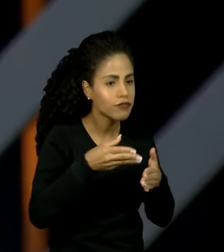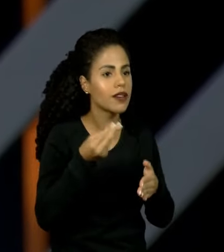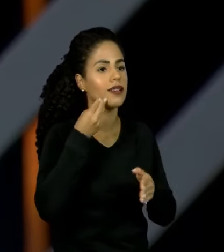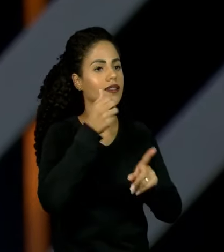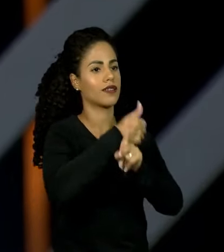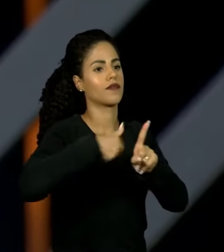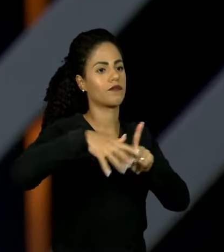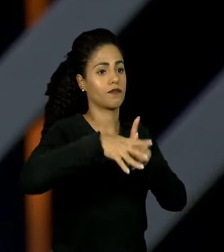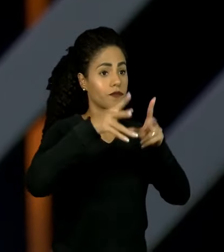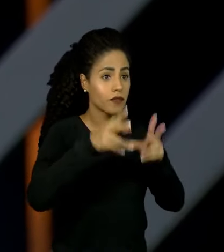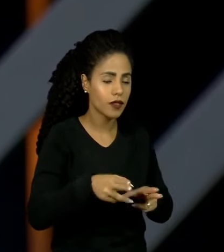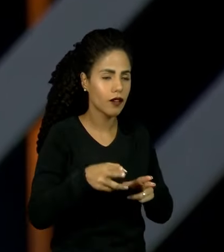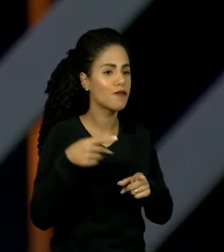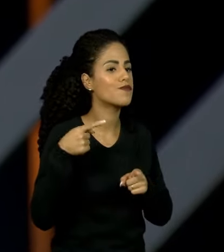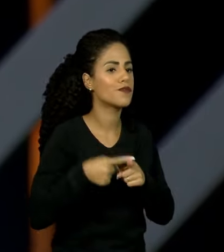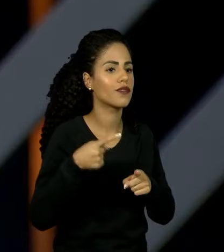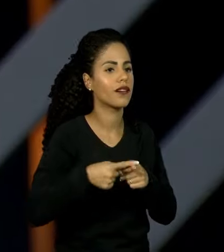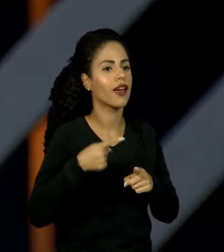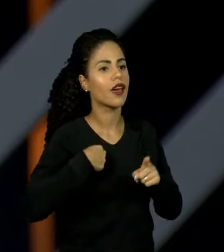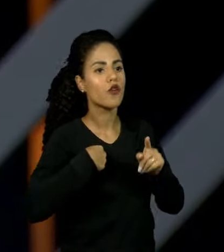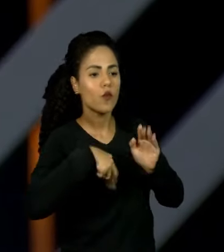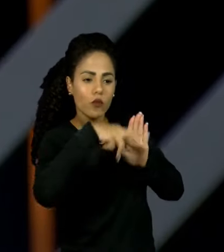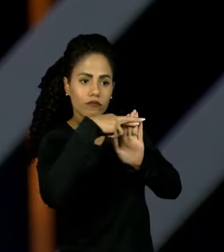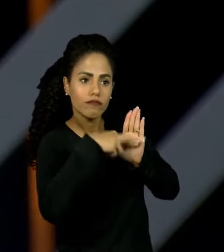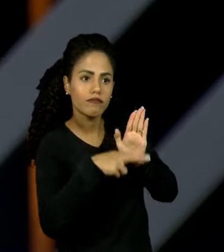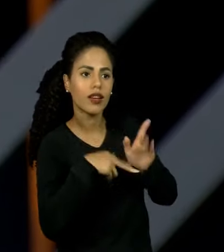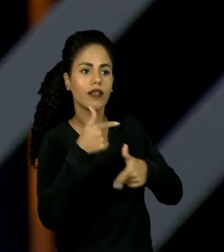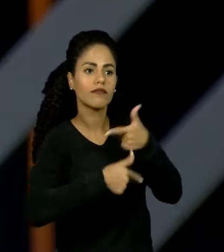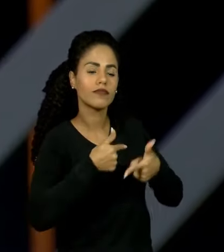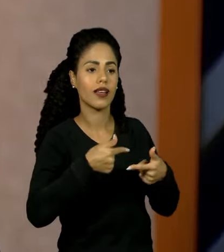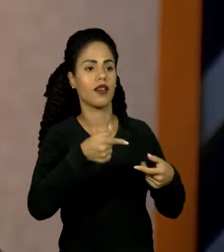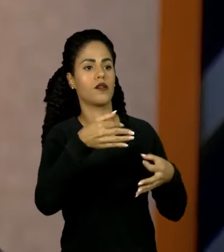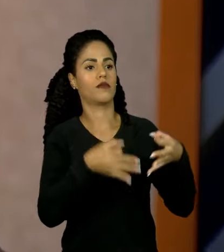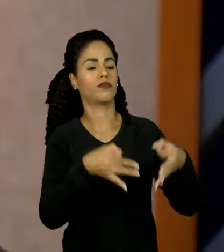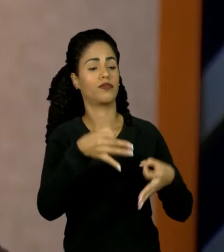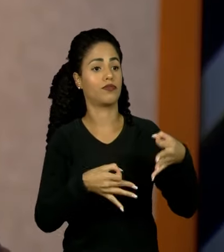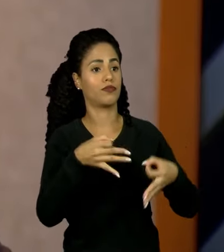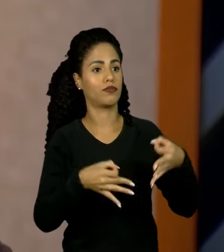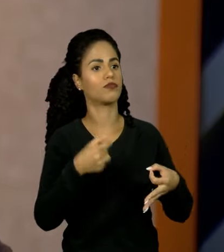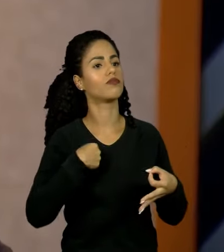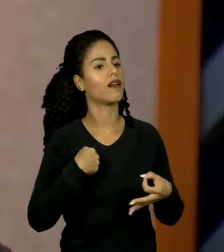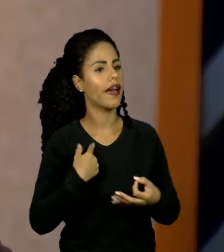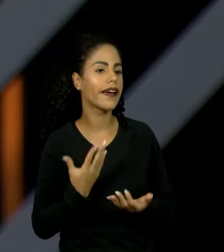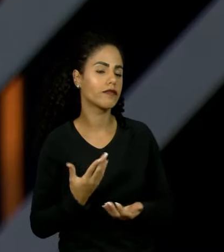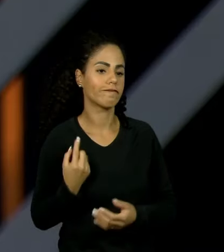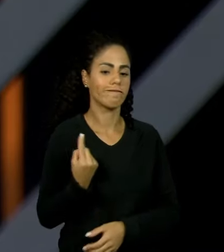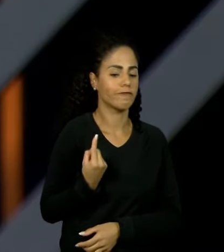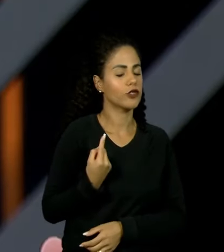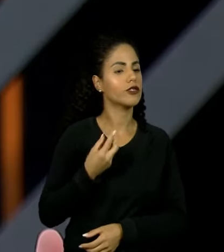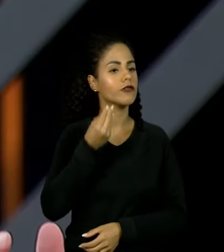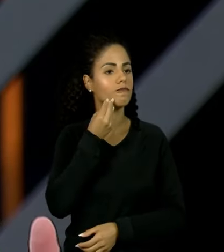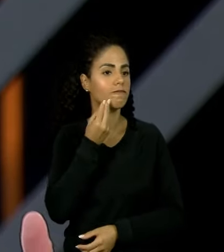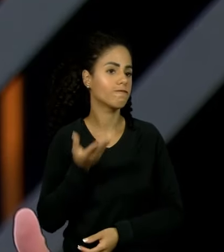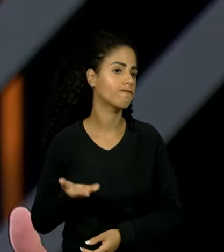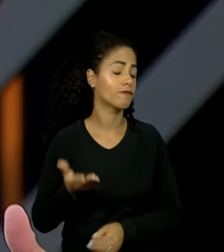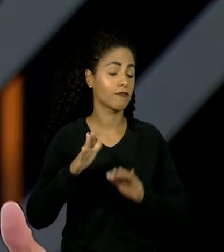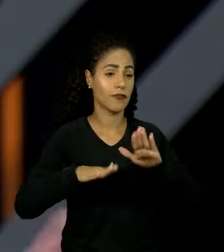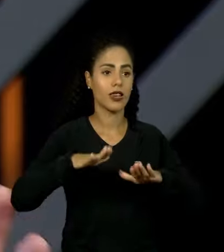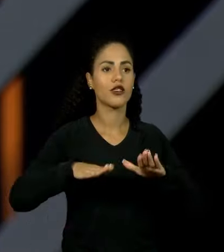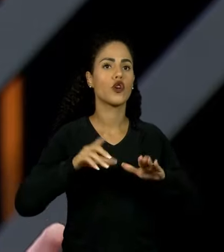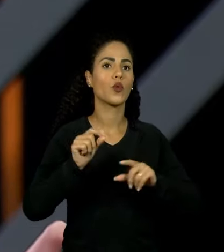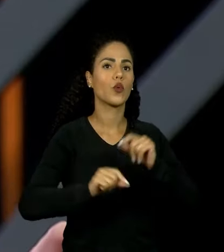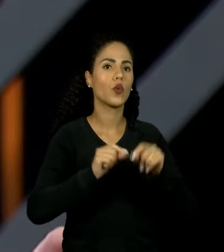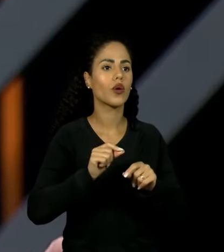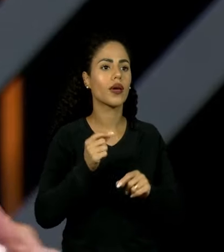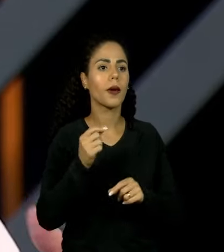sociedade. Como regra, o trabalho como juiz é um trabalho bastante solitário e é um trabalho que acaba tendo